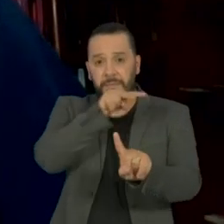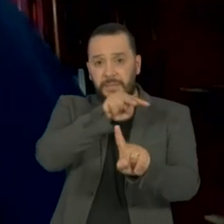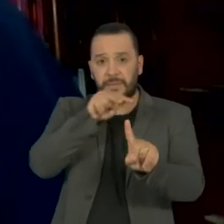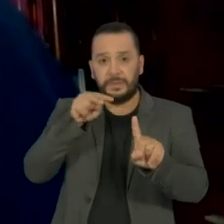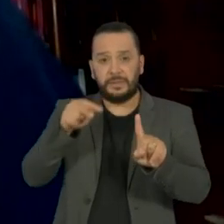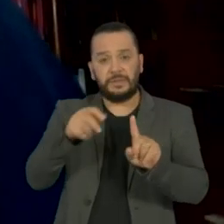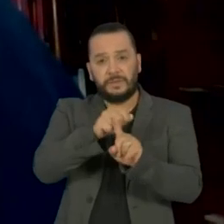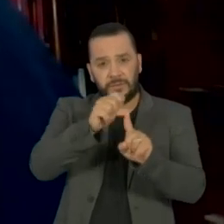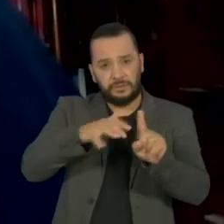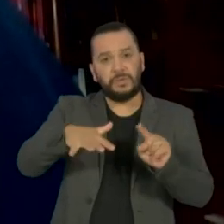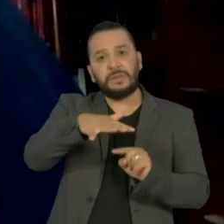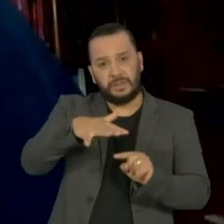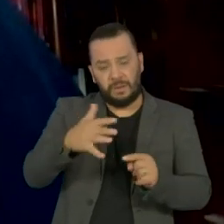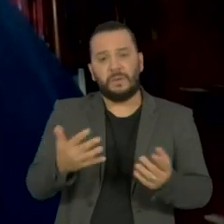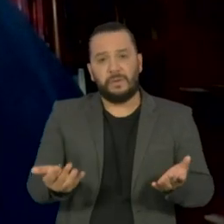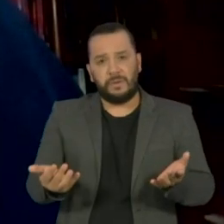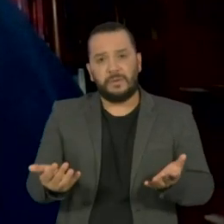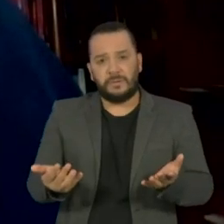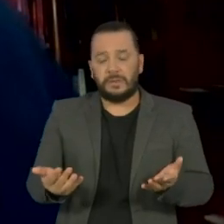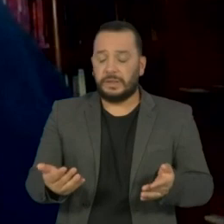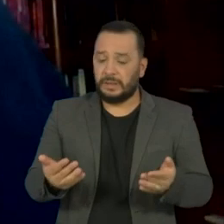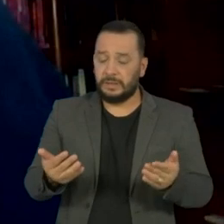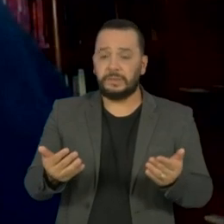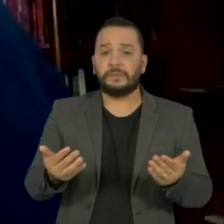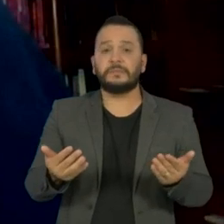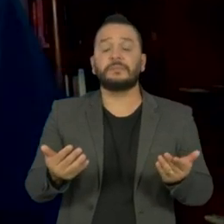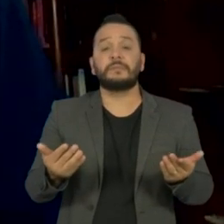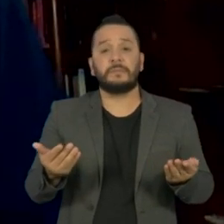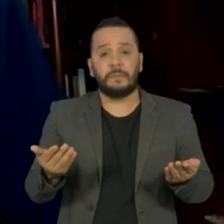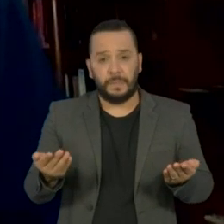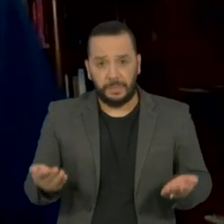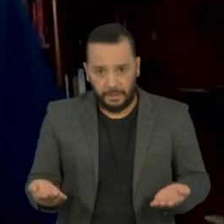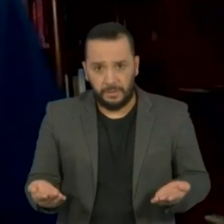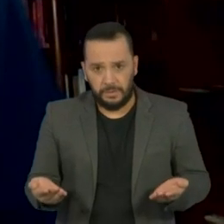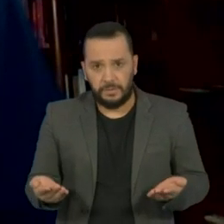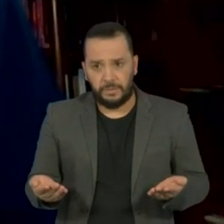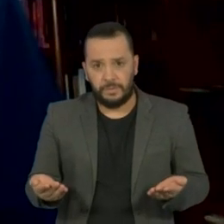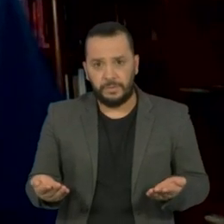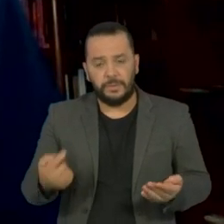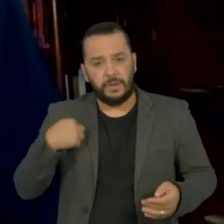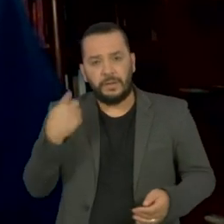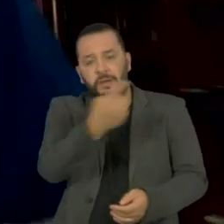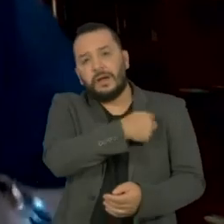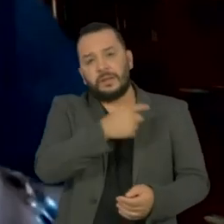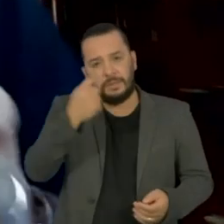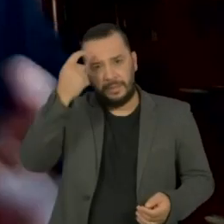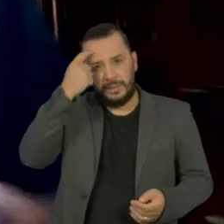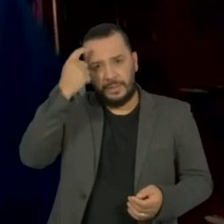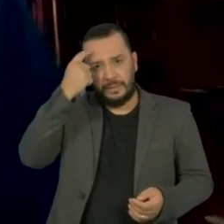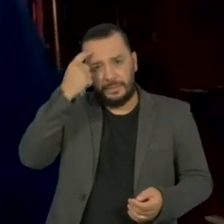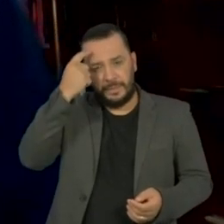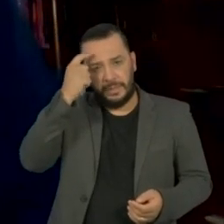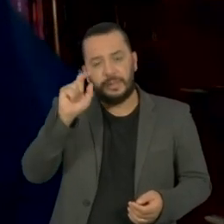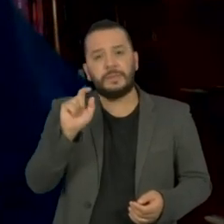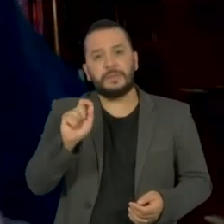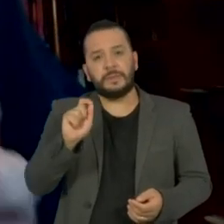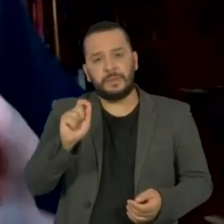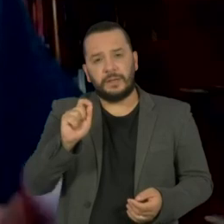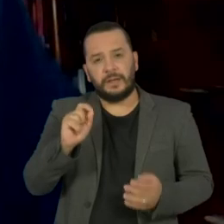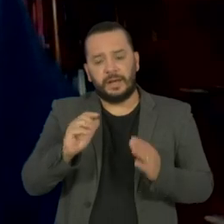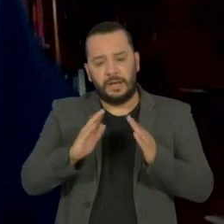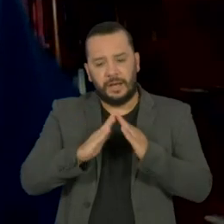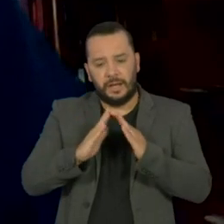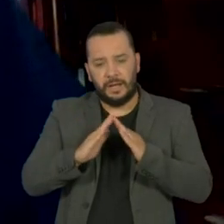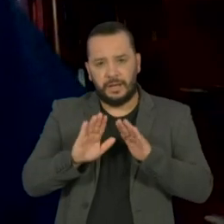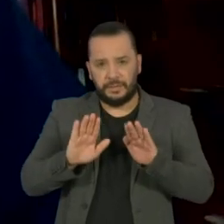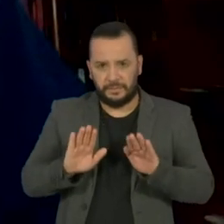já tínhamos pela frente. Então, quando a gente pensa na quarentena,